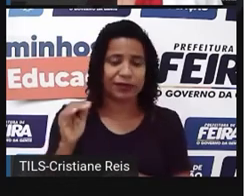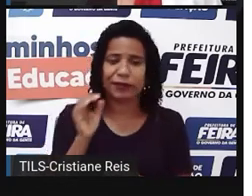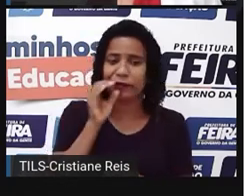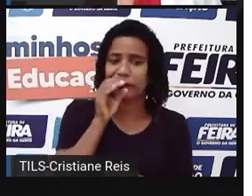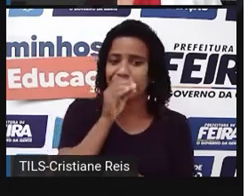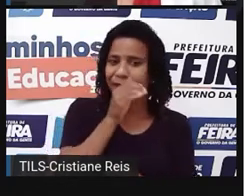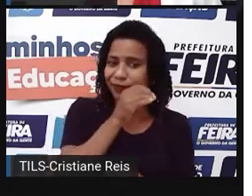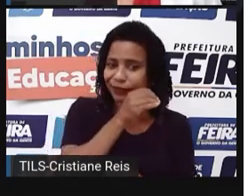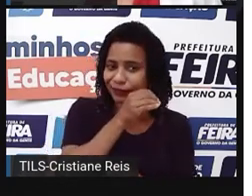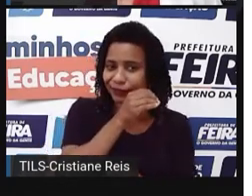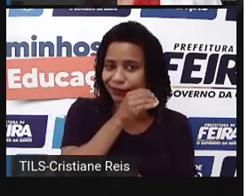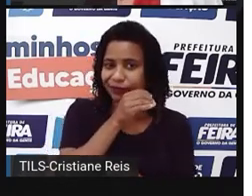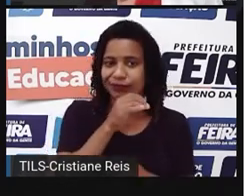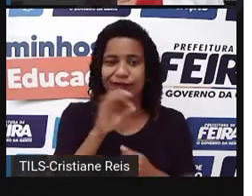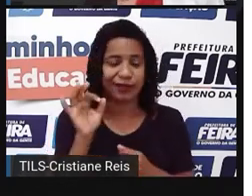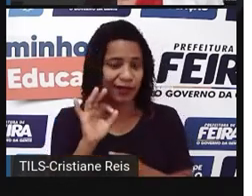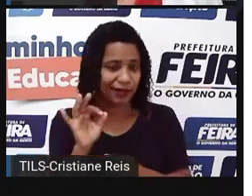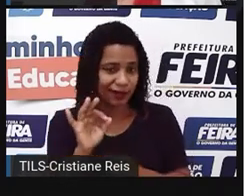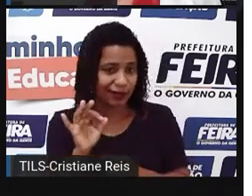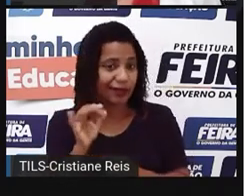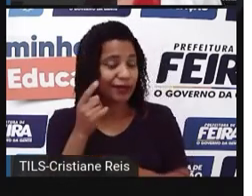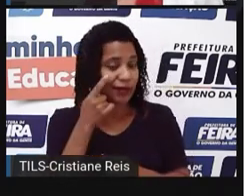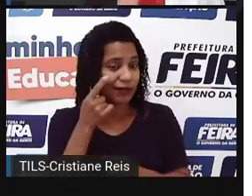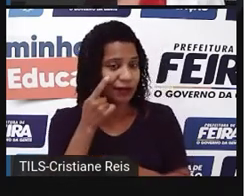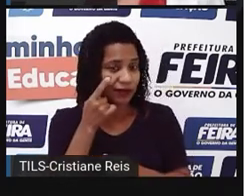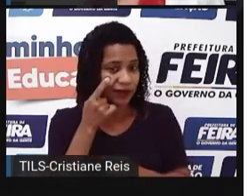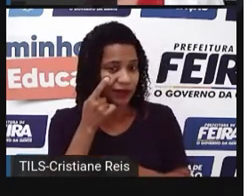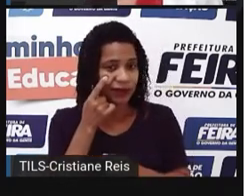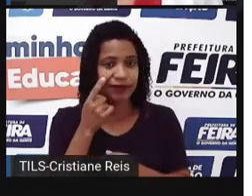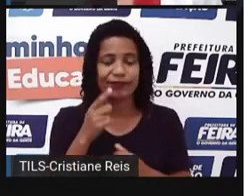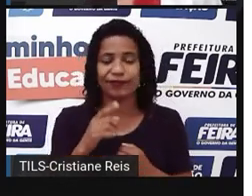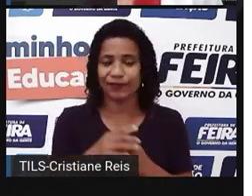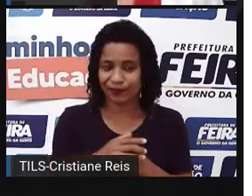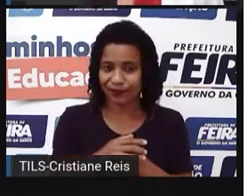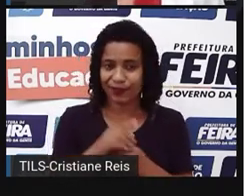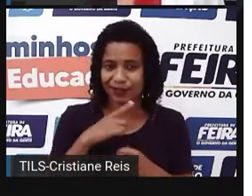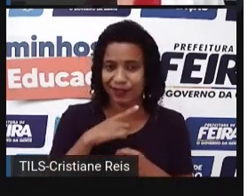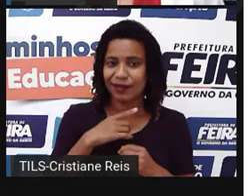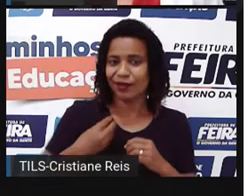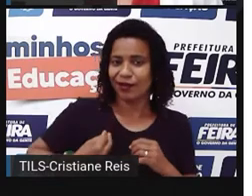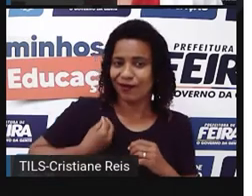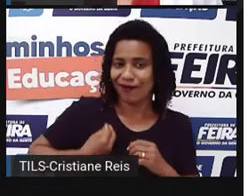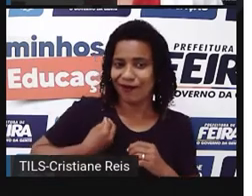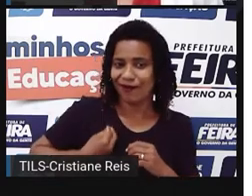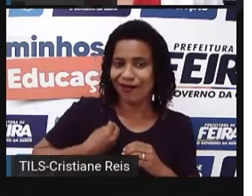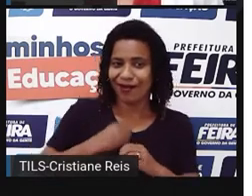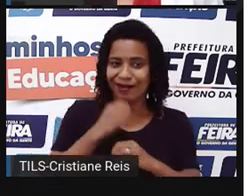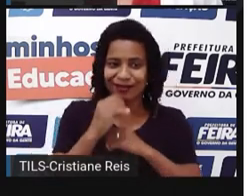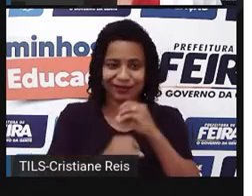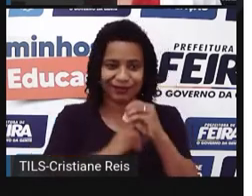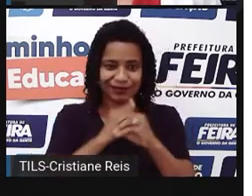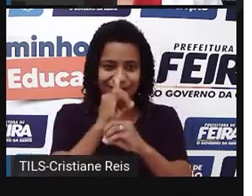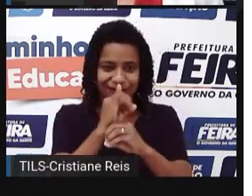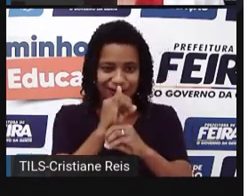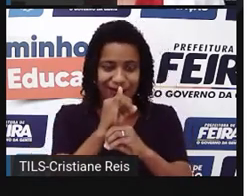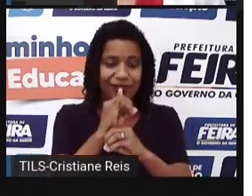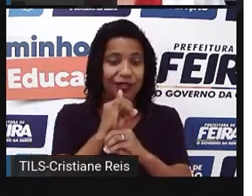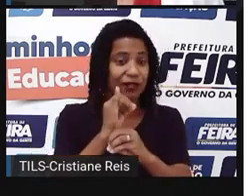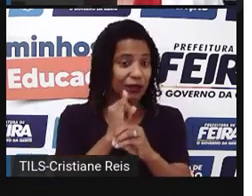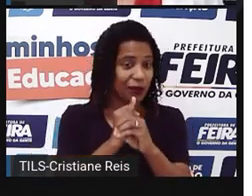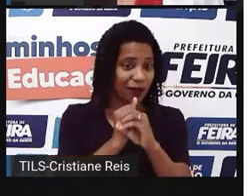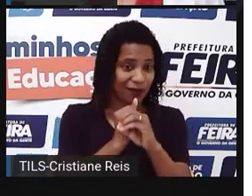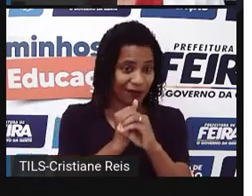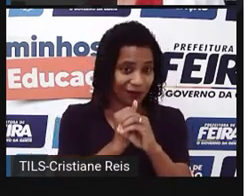Online and offline, né? Nós não traduzimos essas expressões. Real and fake, real ou